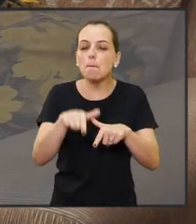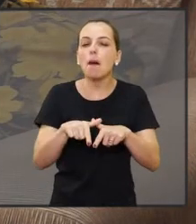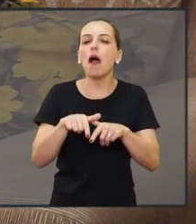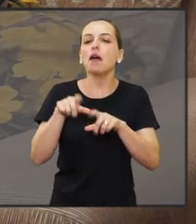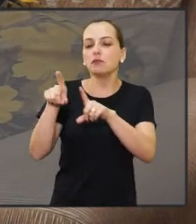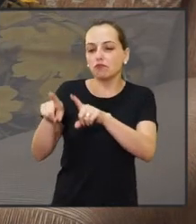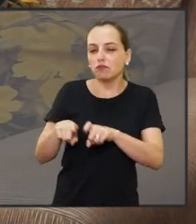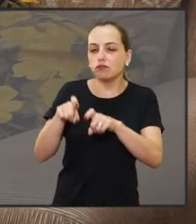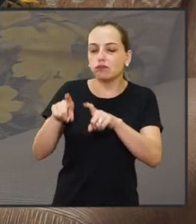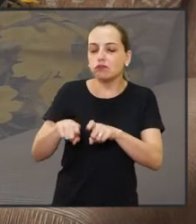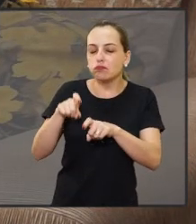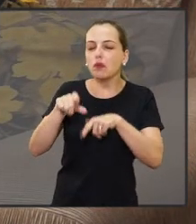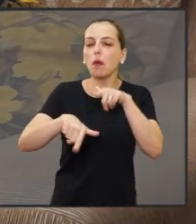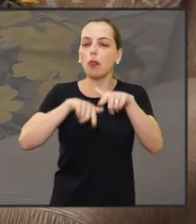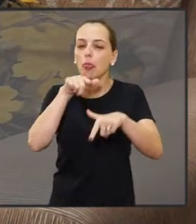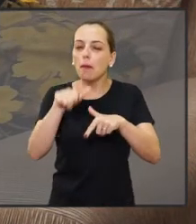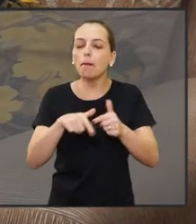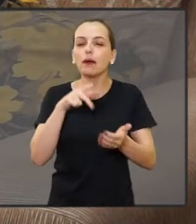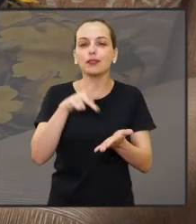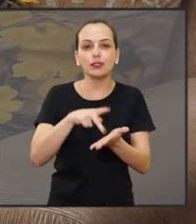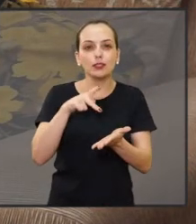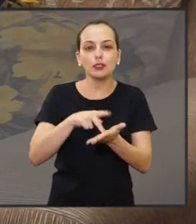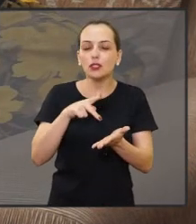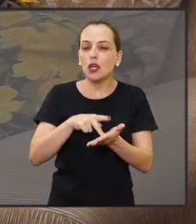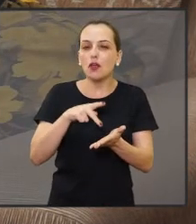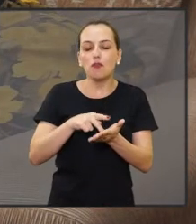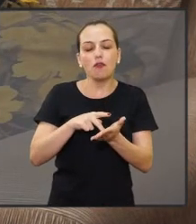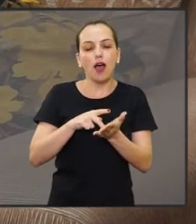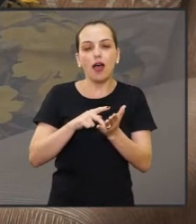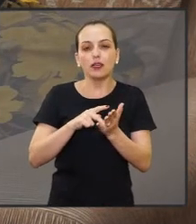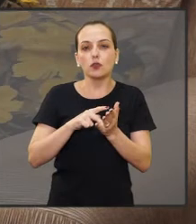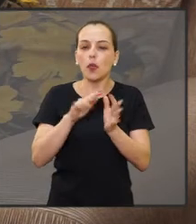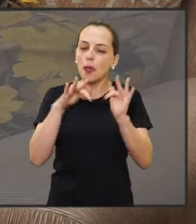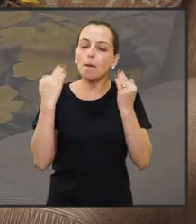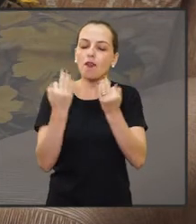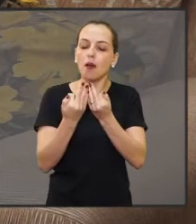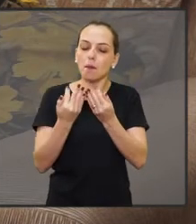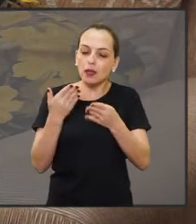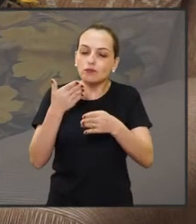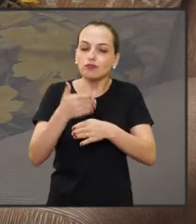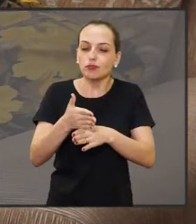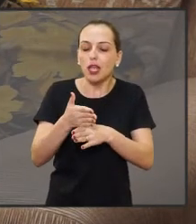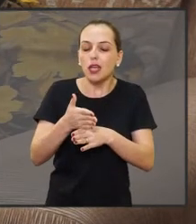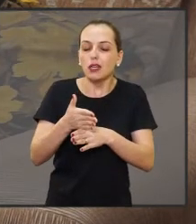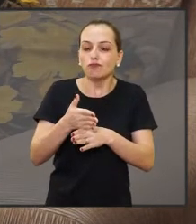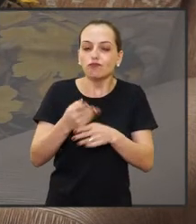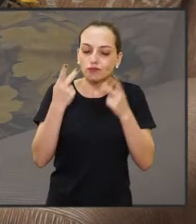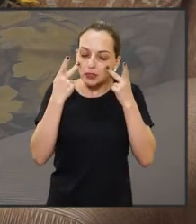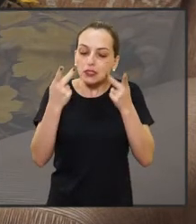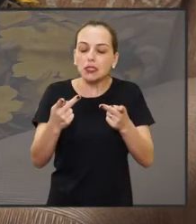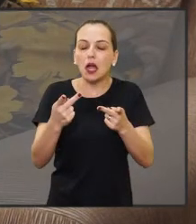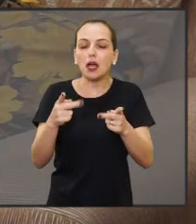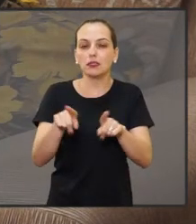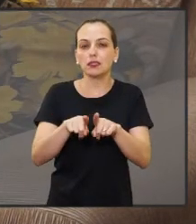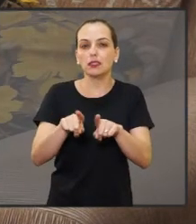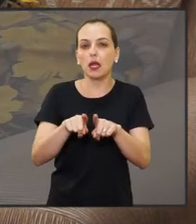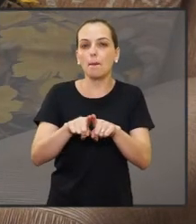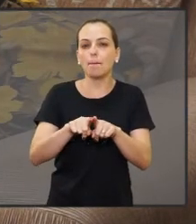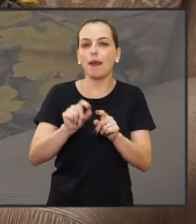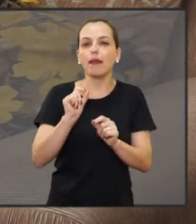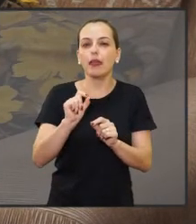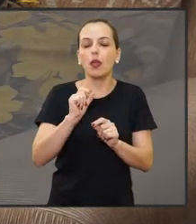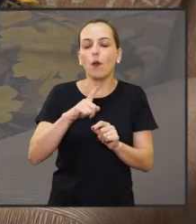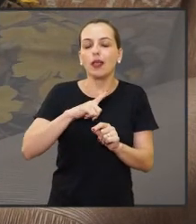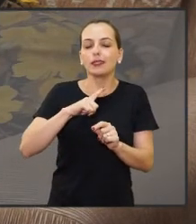trabalha até hoje na área rural. E ela ia, ela, meu irmão, meu filho, meu filho ia me visitar também.